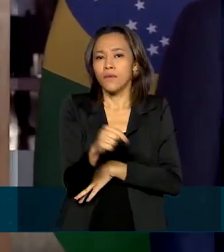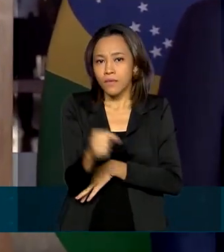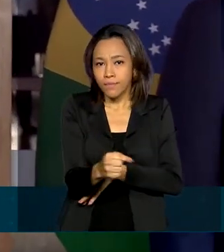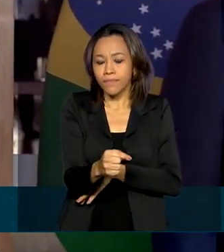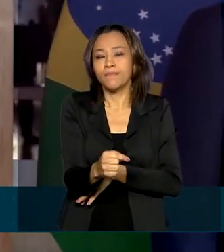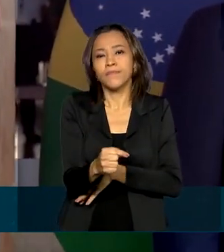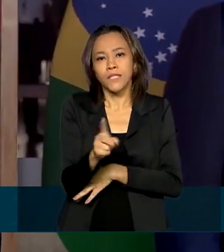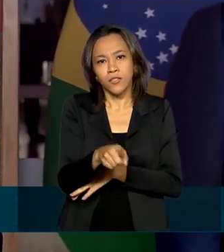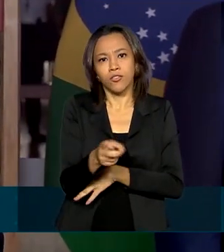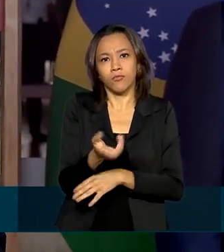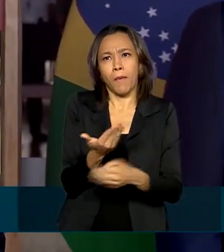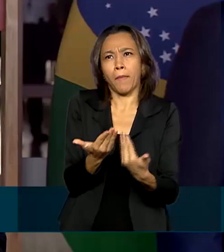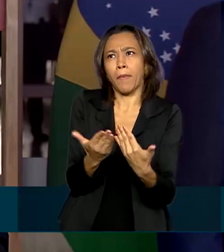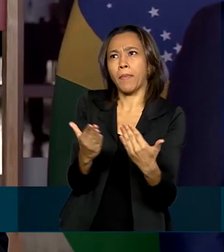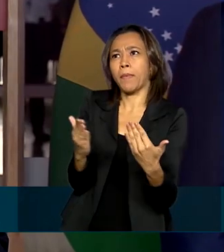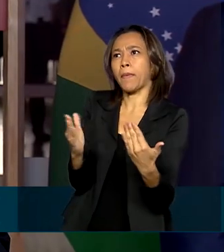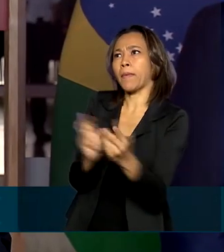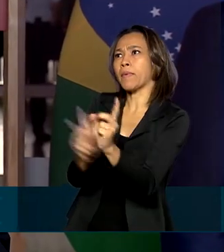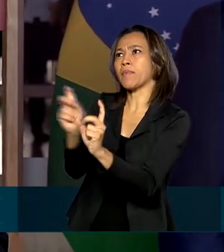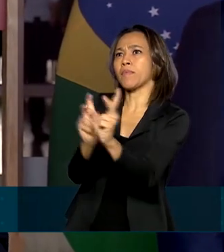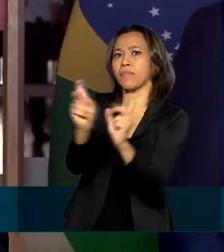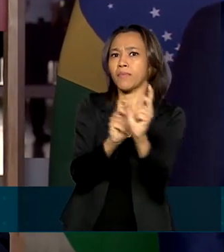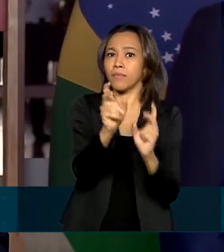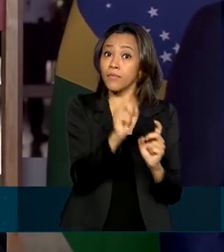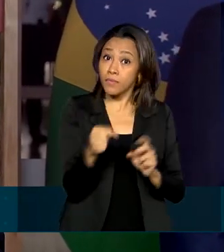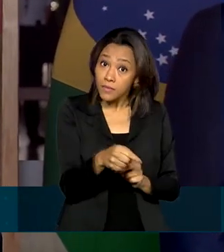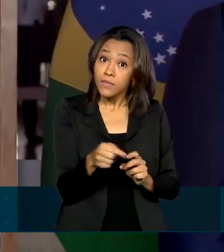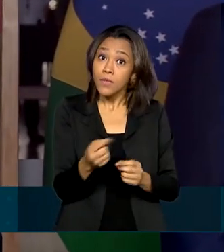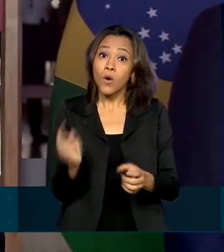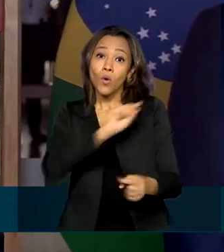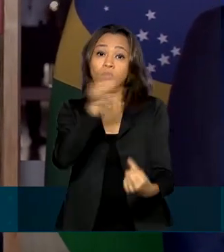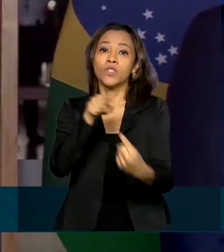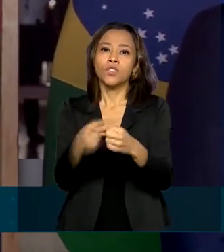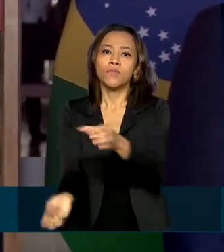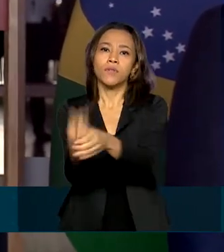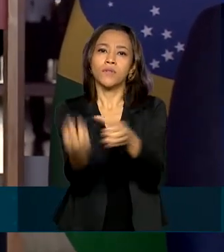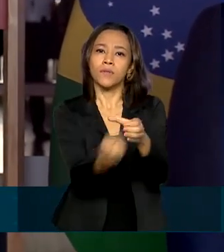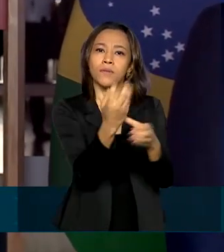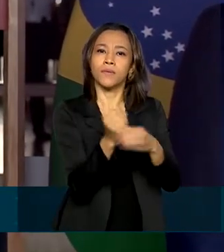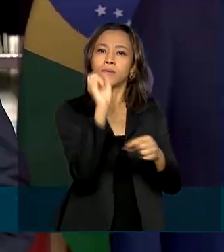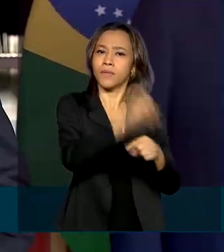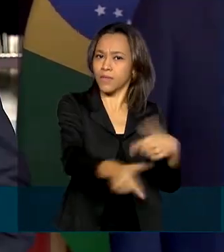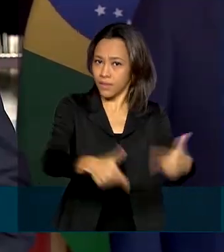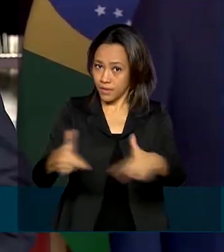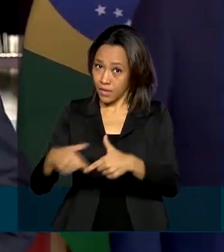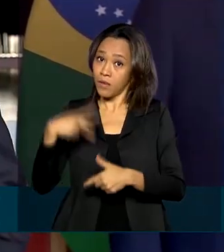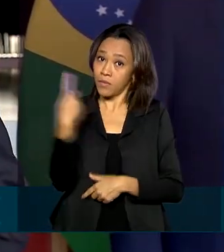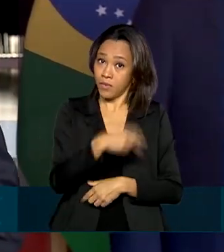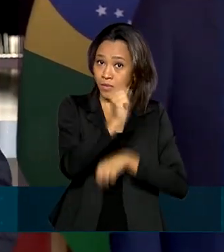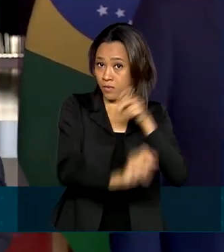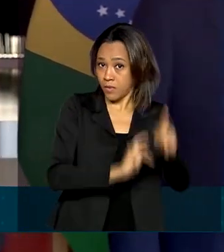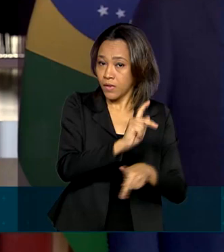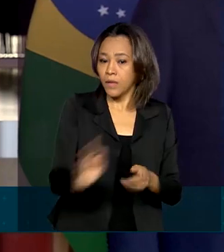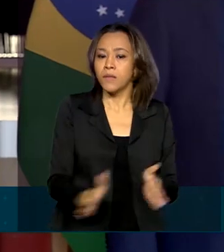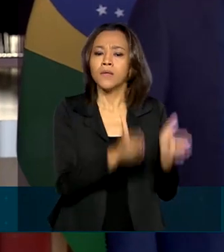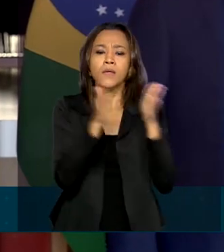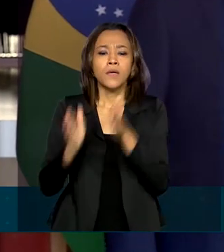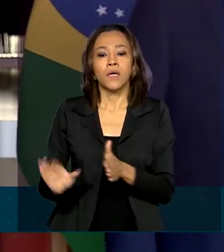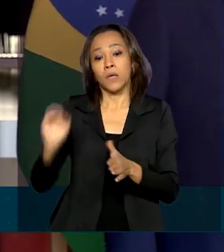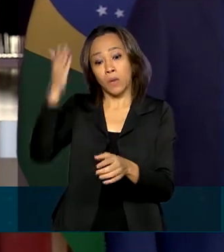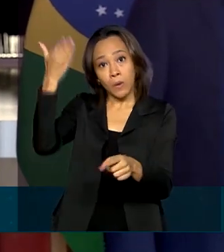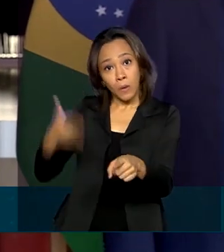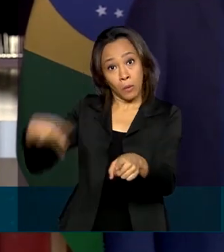de mercado, uma economia produtiva, gerando empregos de maneira sustentável para a sua população. O presidente Jair Bolsonaro